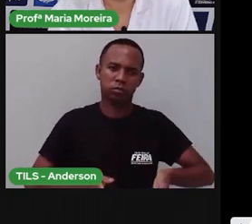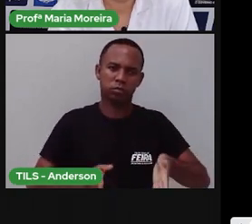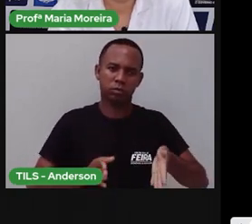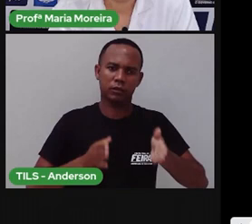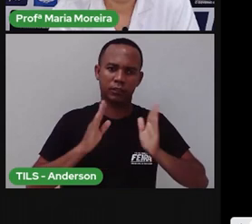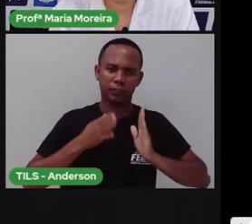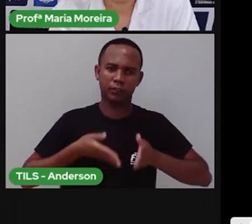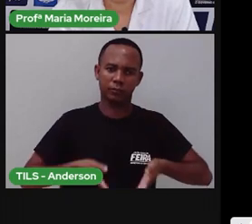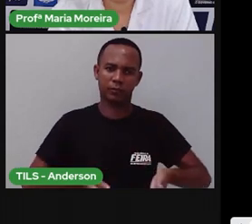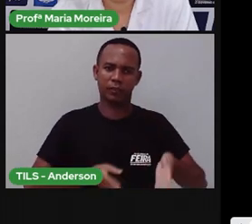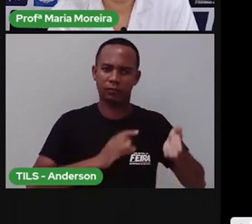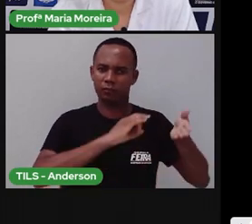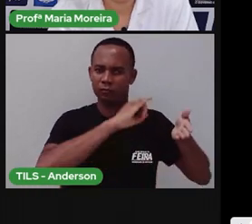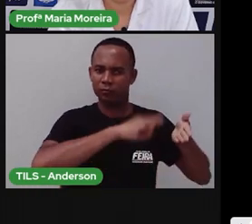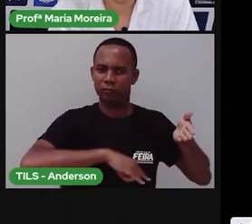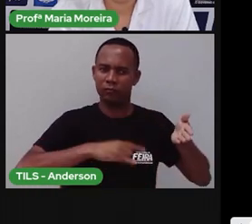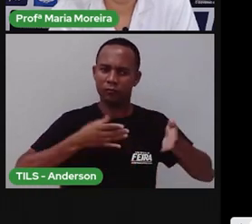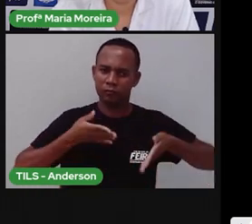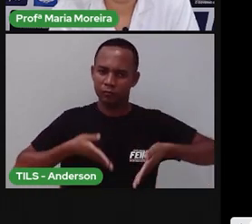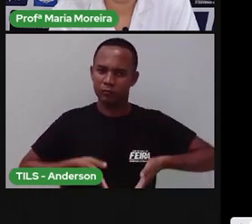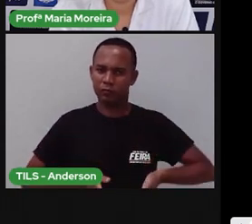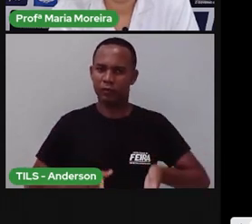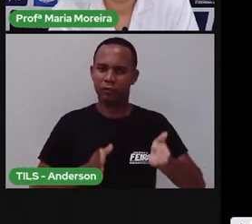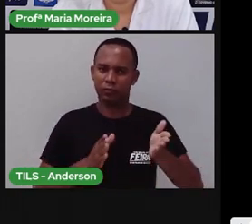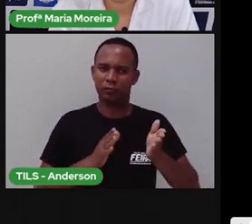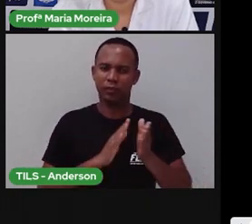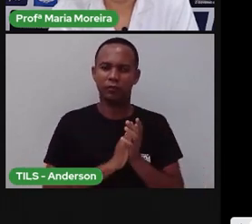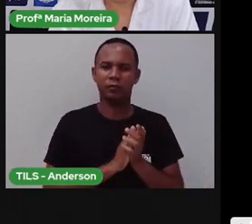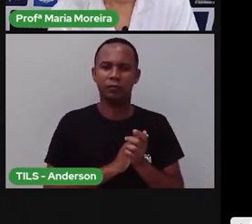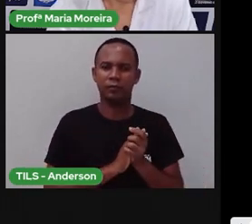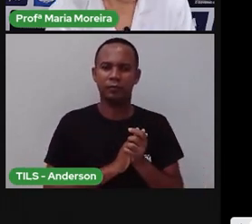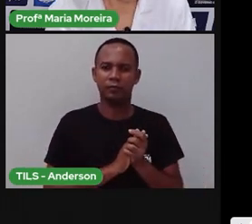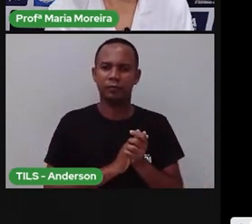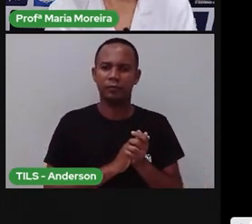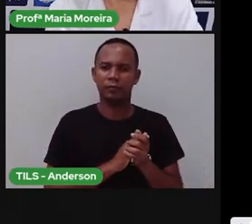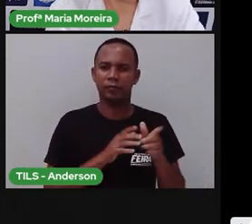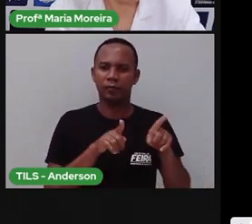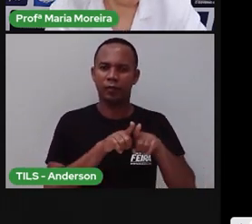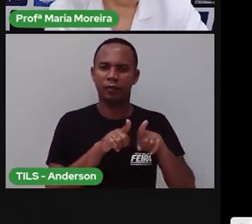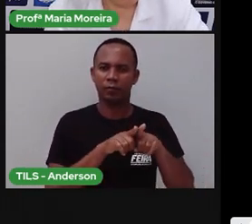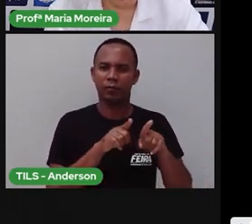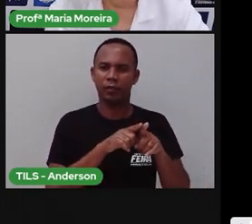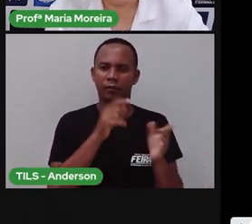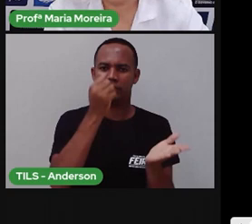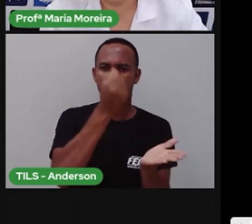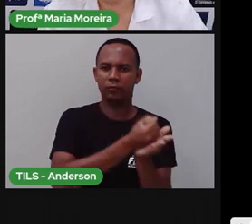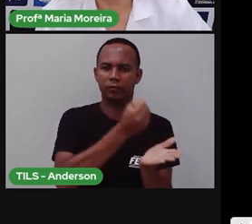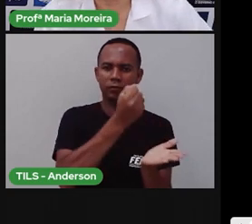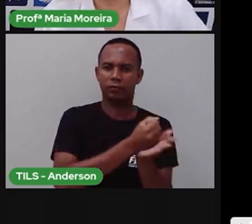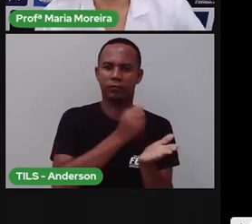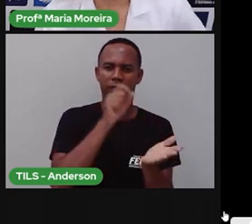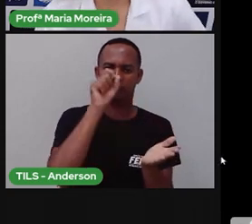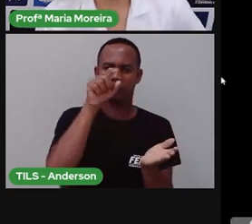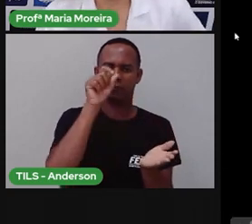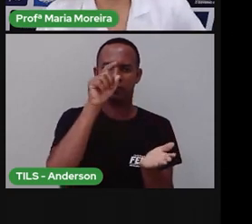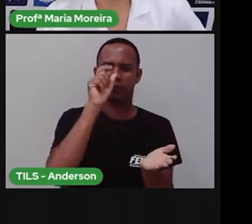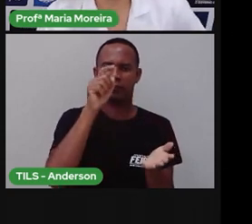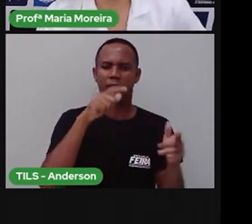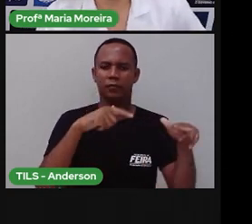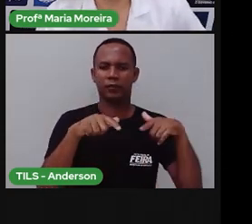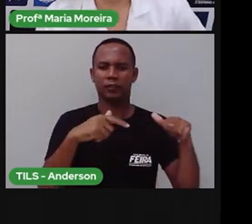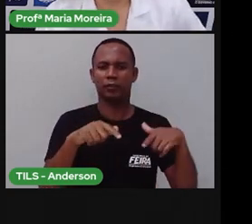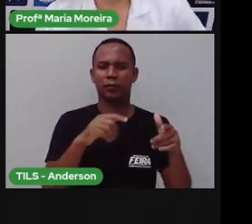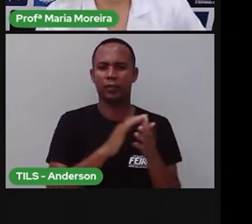Que todo mundo tem que ter uma para depois poder fazer a carteira de identidade. e a carteira de trabalho que a gente precisa, né, para